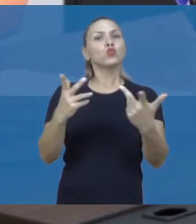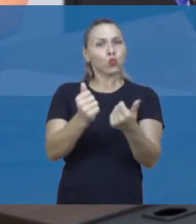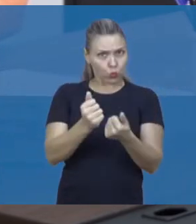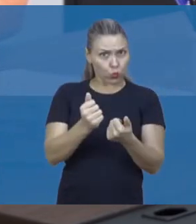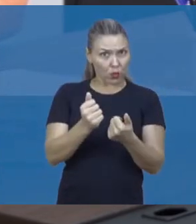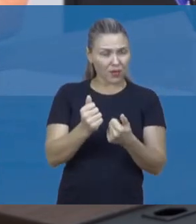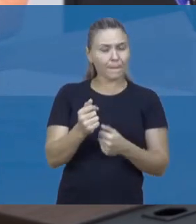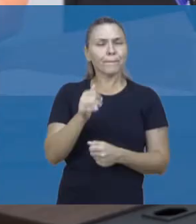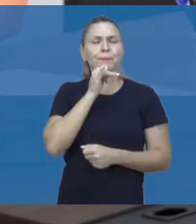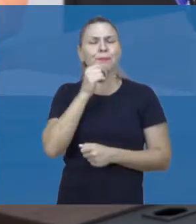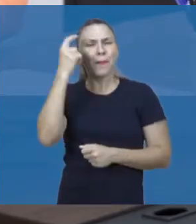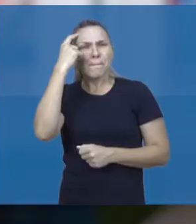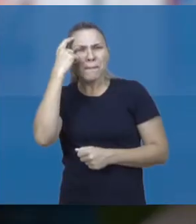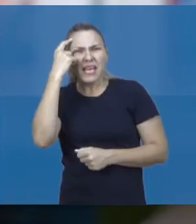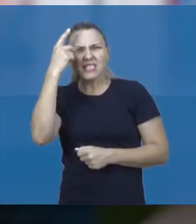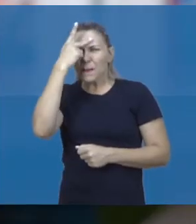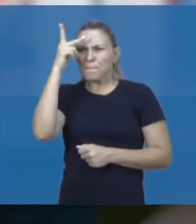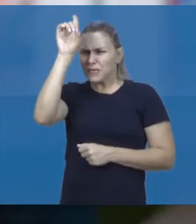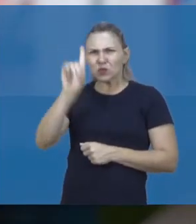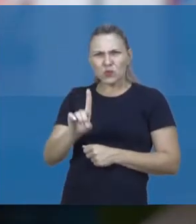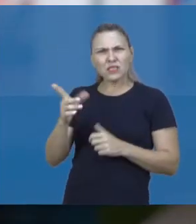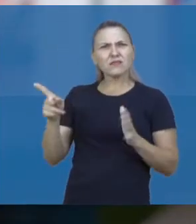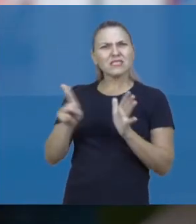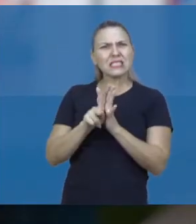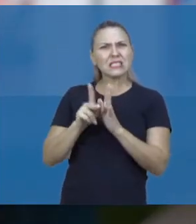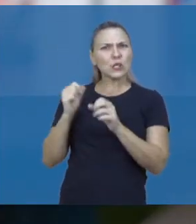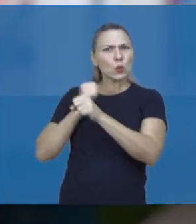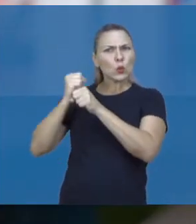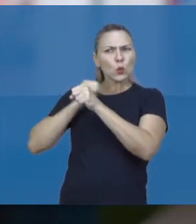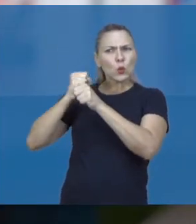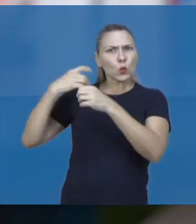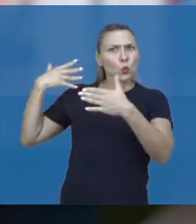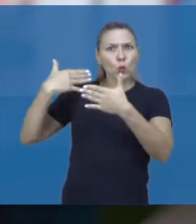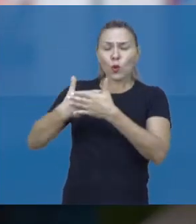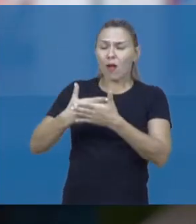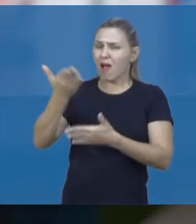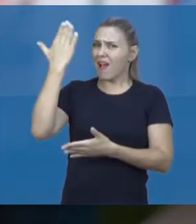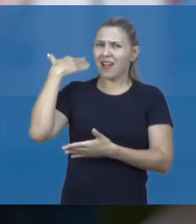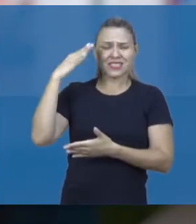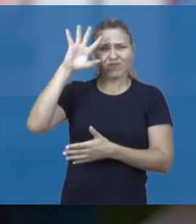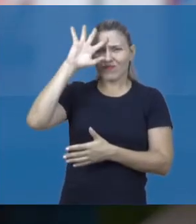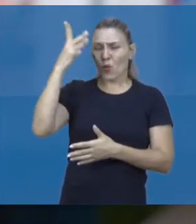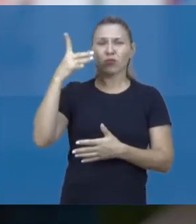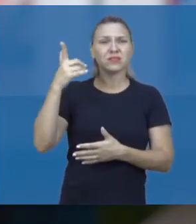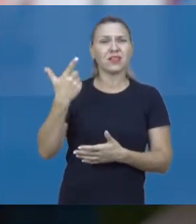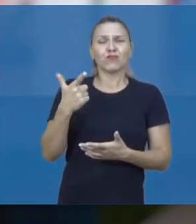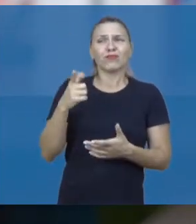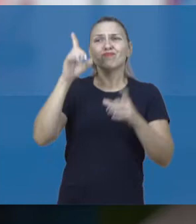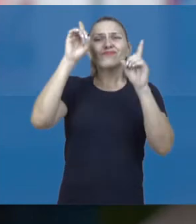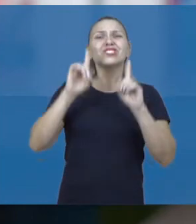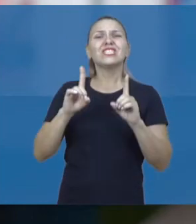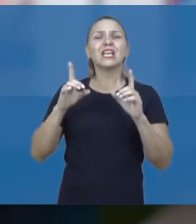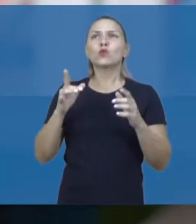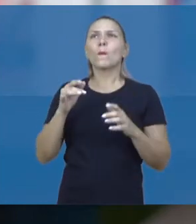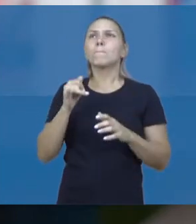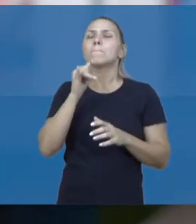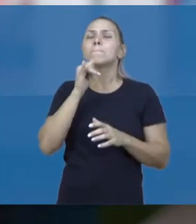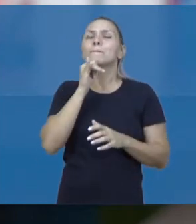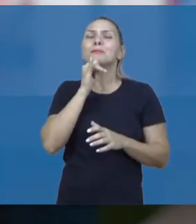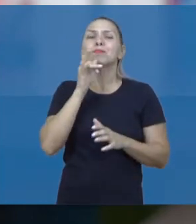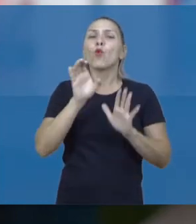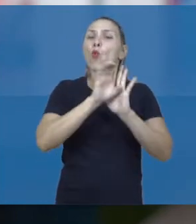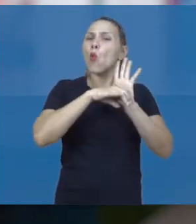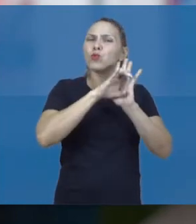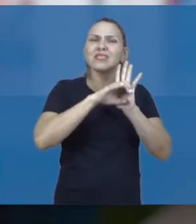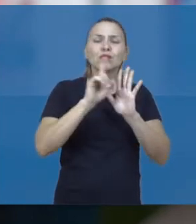nas pessoas com deficiência ao longo desse tempo, isso não acontecia de fato. E direito não é um conceito, não é uma